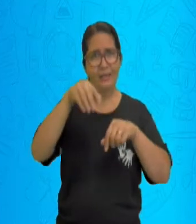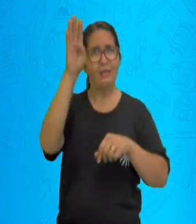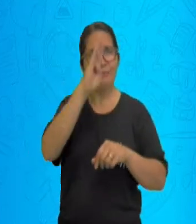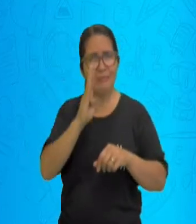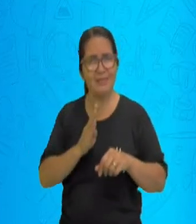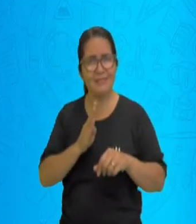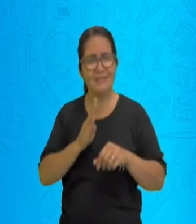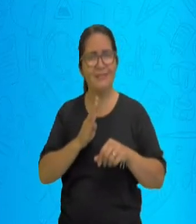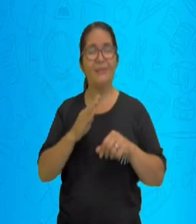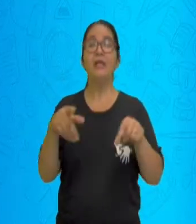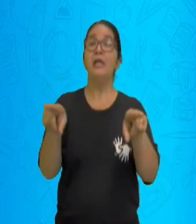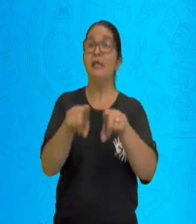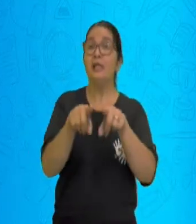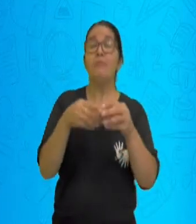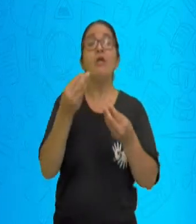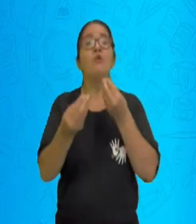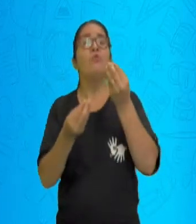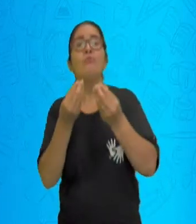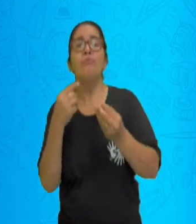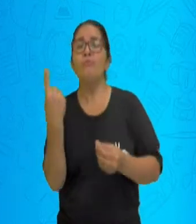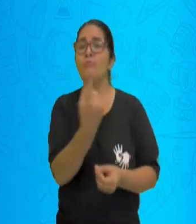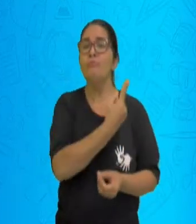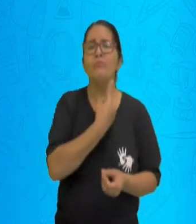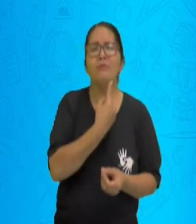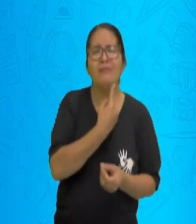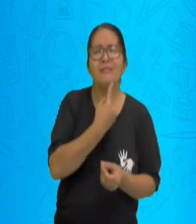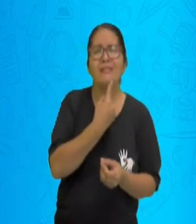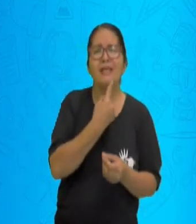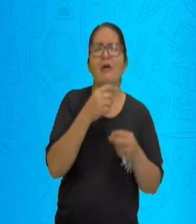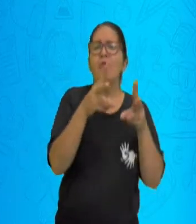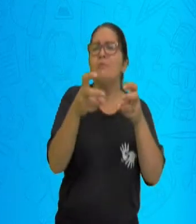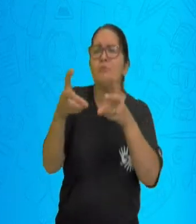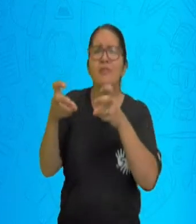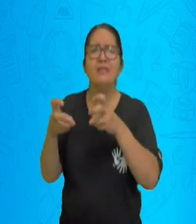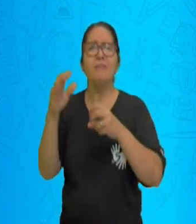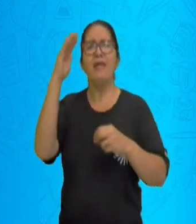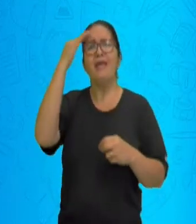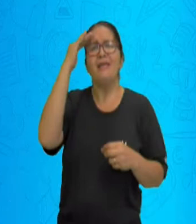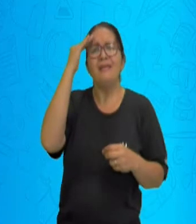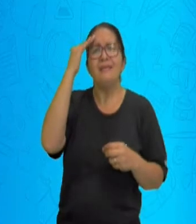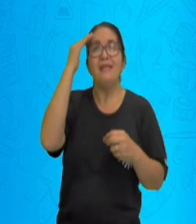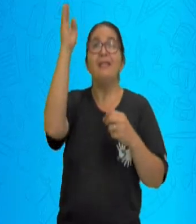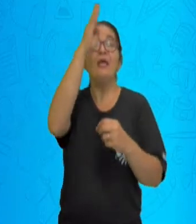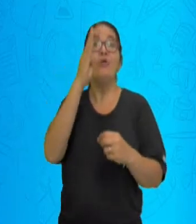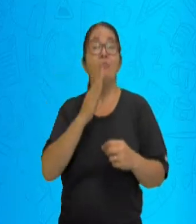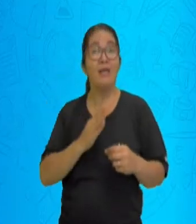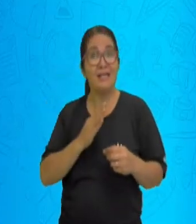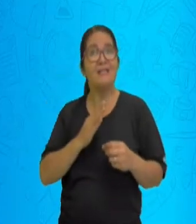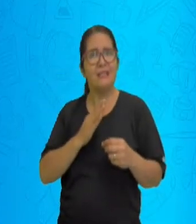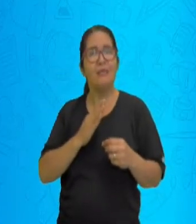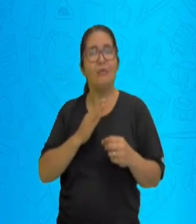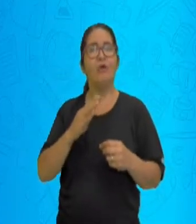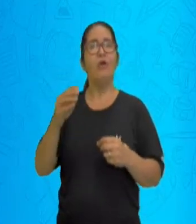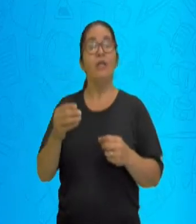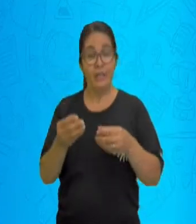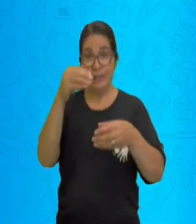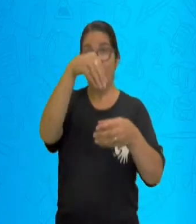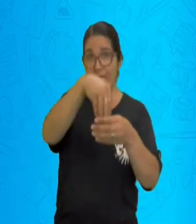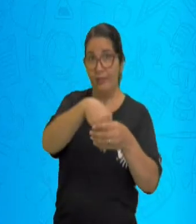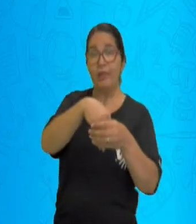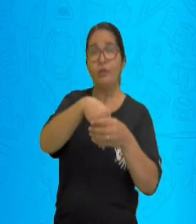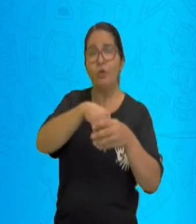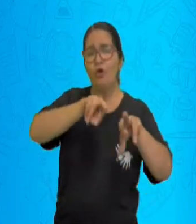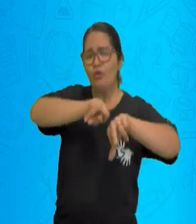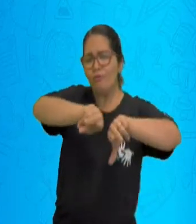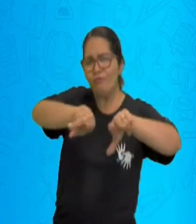o nosso Brasil, porque o nosso Brasil, ele é feito de multiculturas e é através da imigração que nós vamos